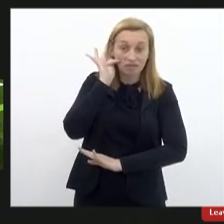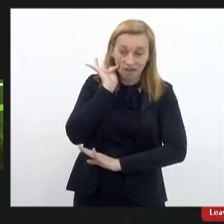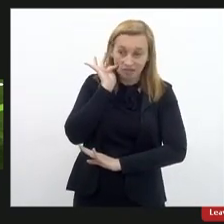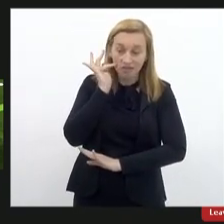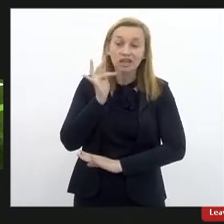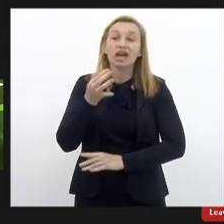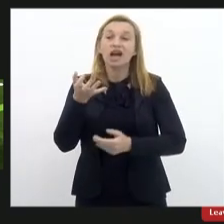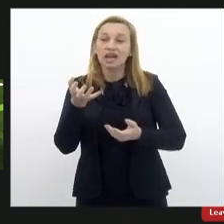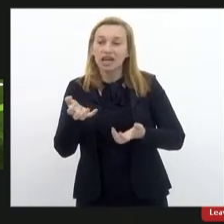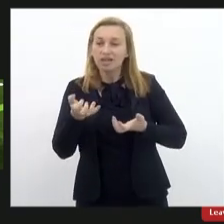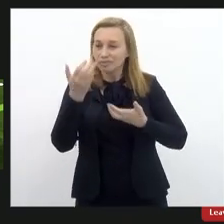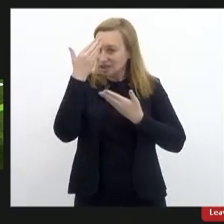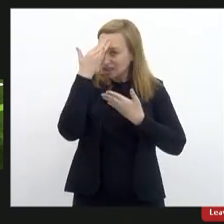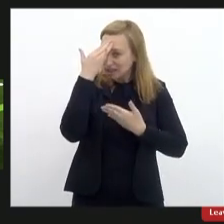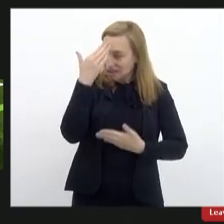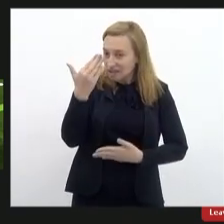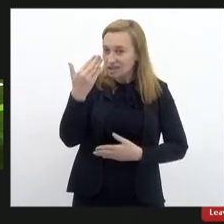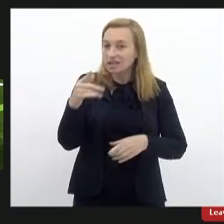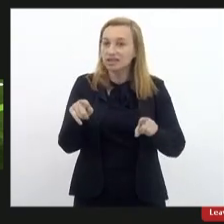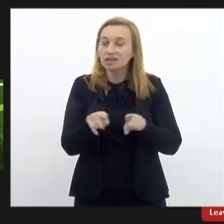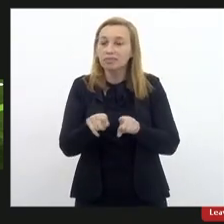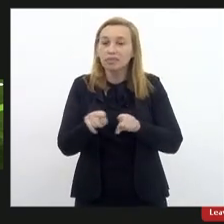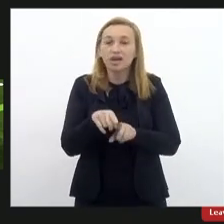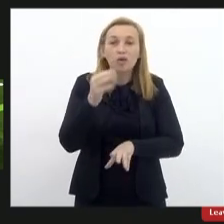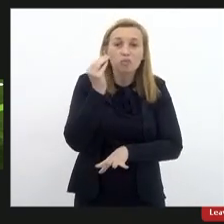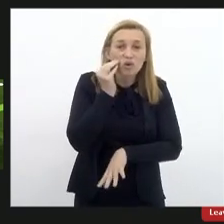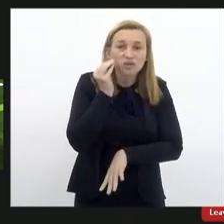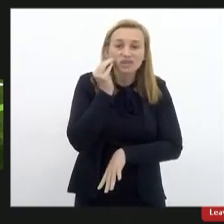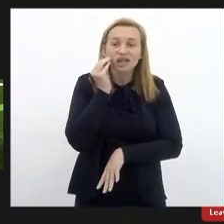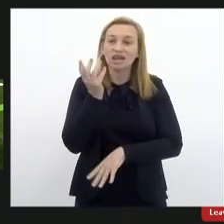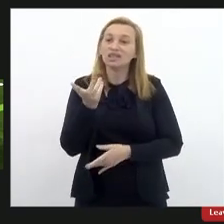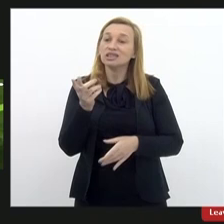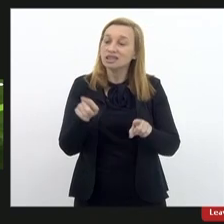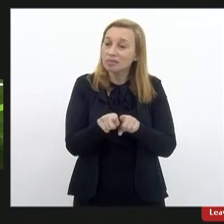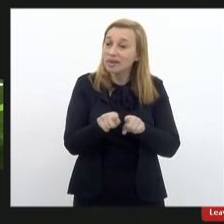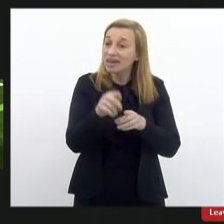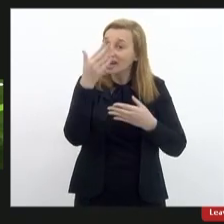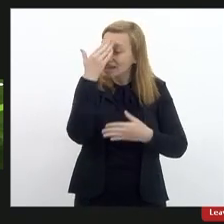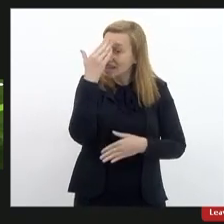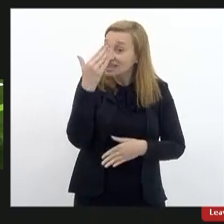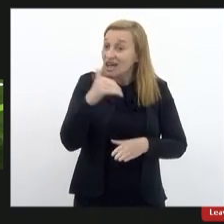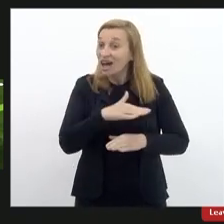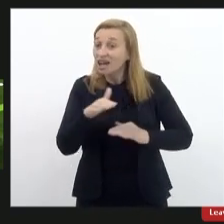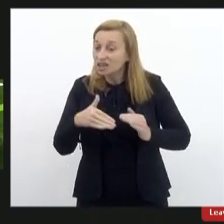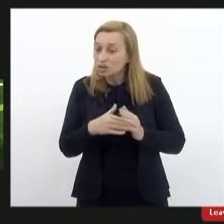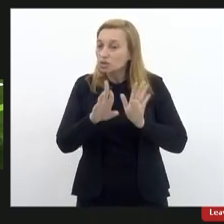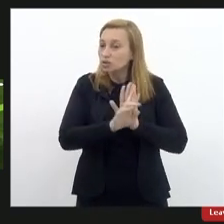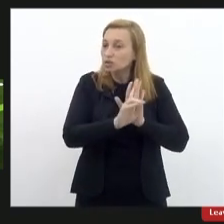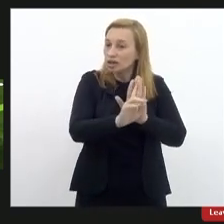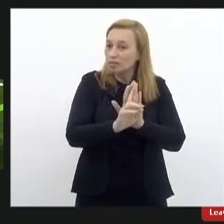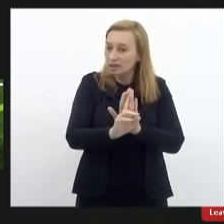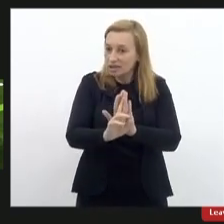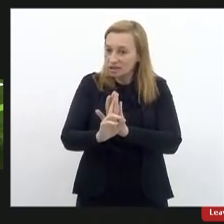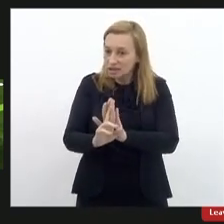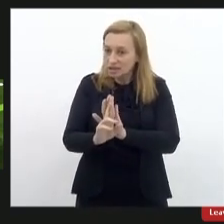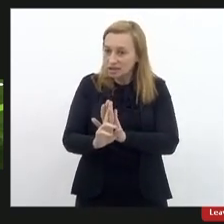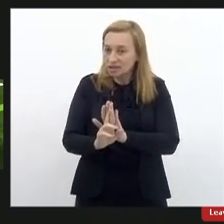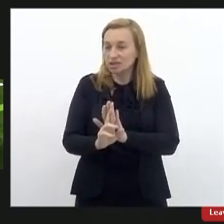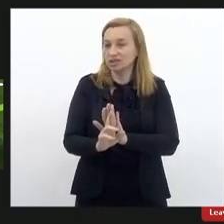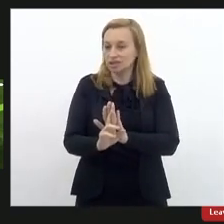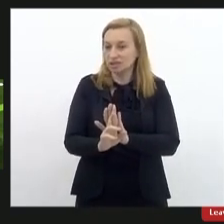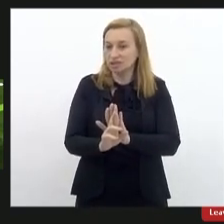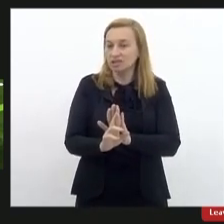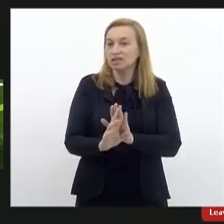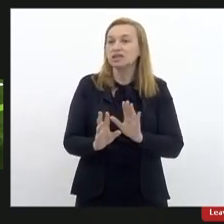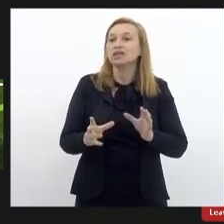queremos agradecer a oportunidade e agradecer a todos os representantes das entidades e dos